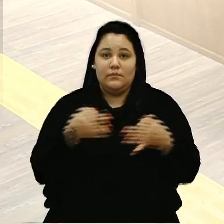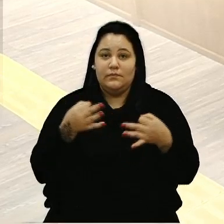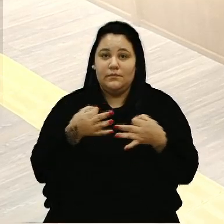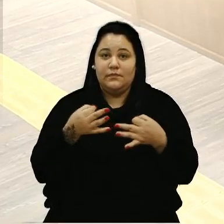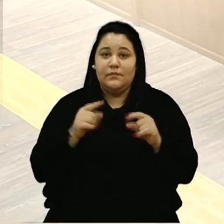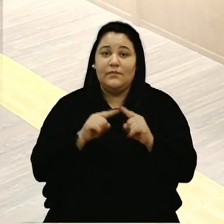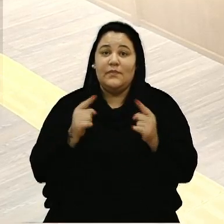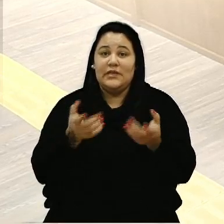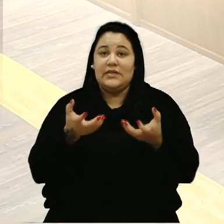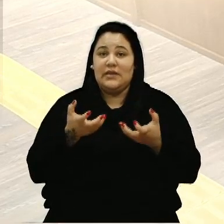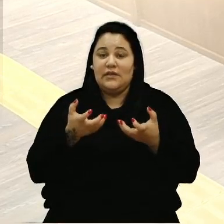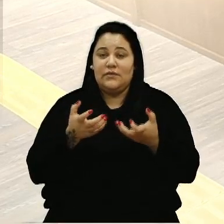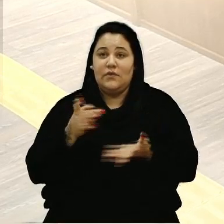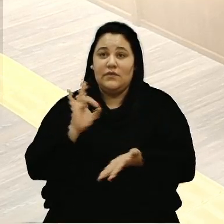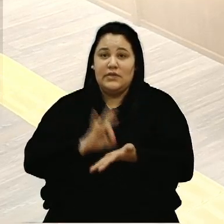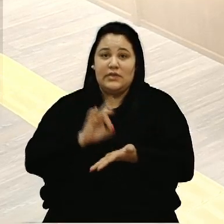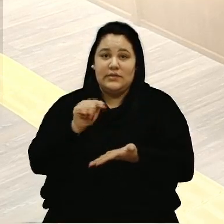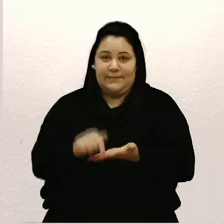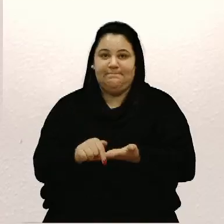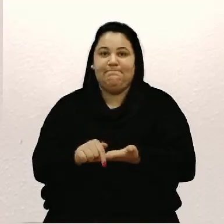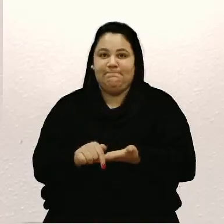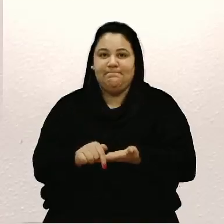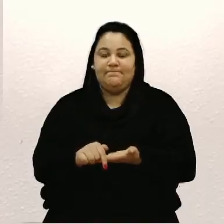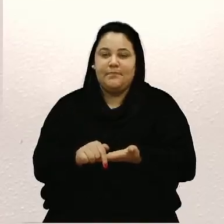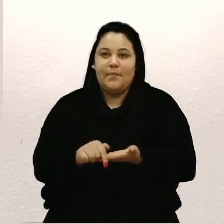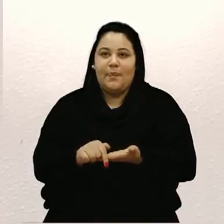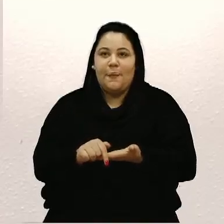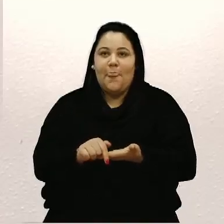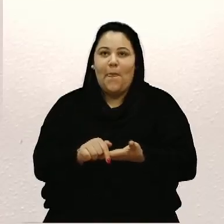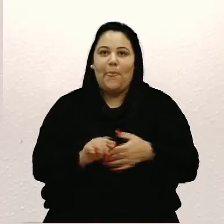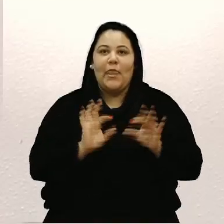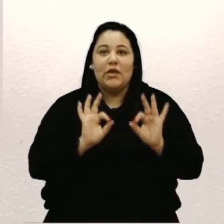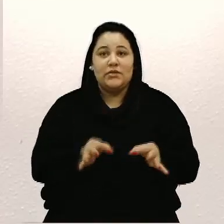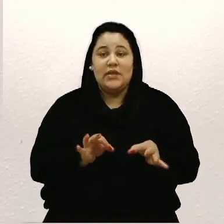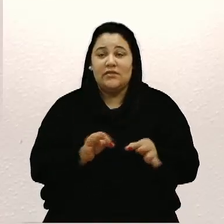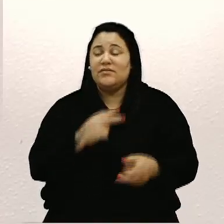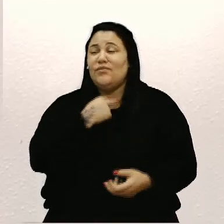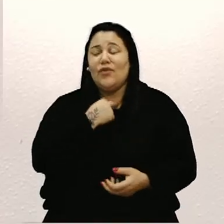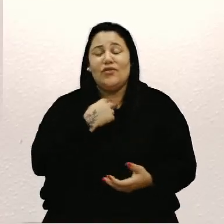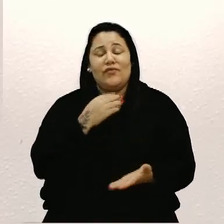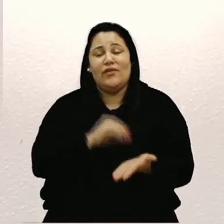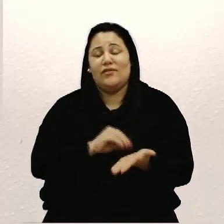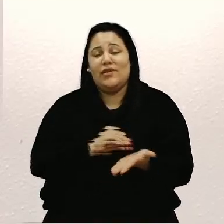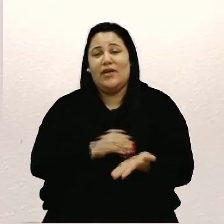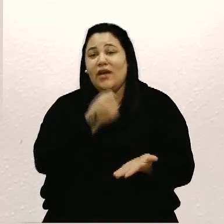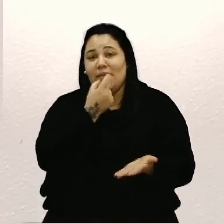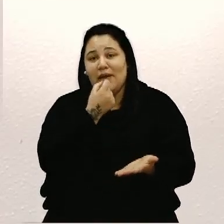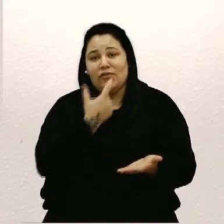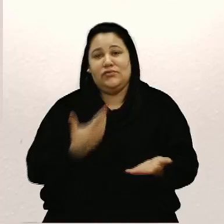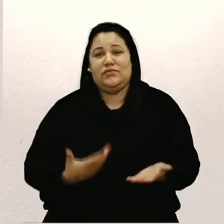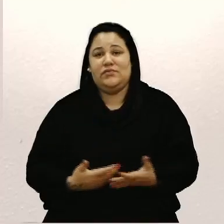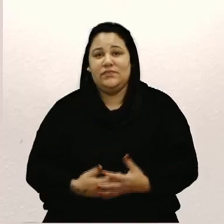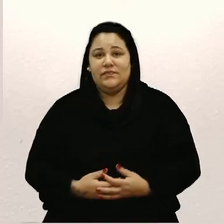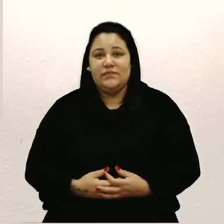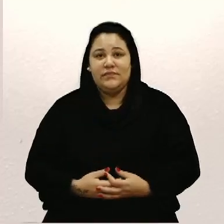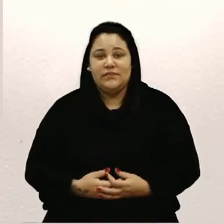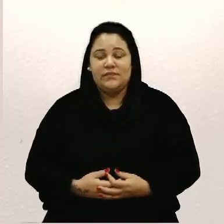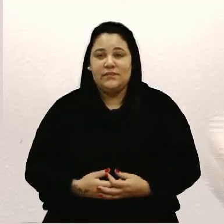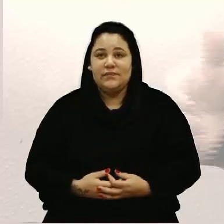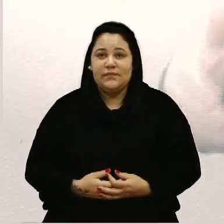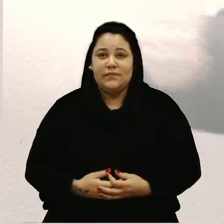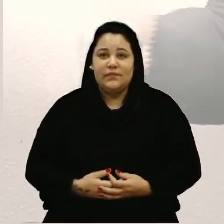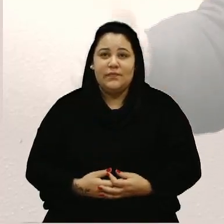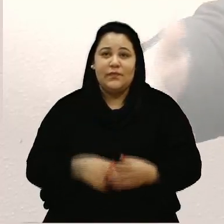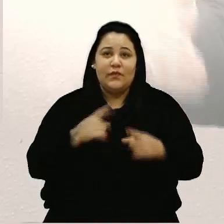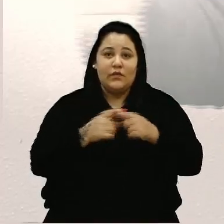quero deixar aqui que a gente, o ideal seria não faltar, né? Porque faltar medicação é uma coisa que já